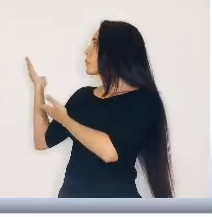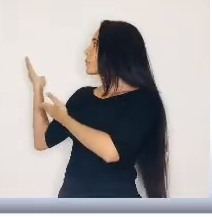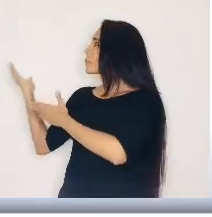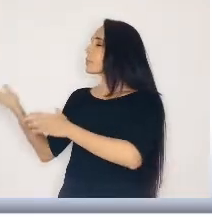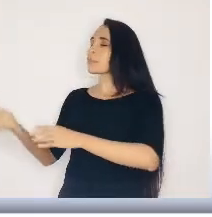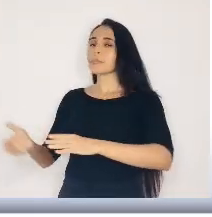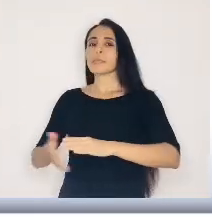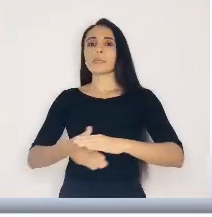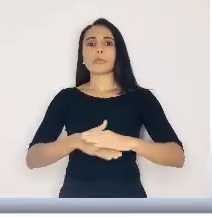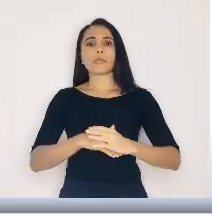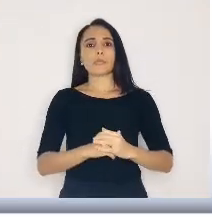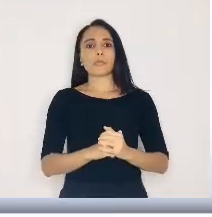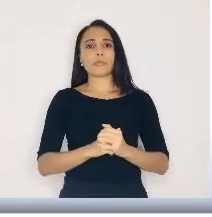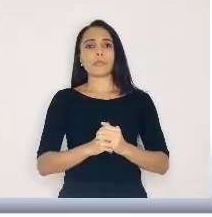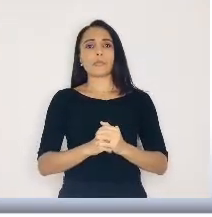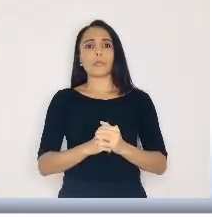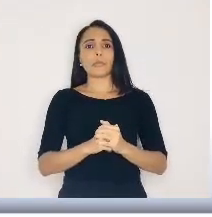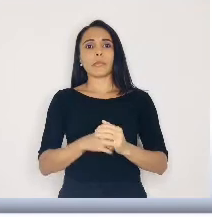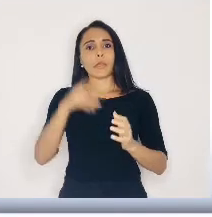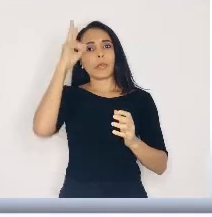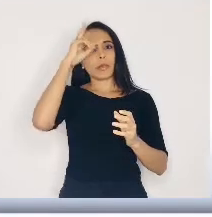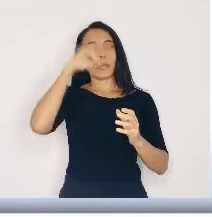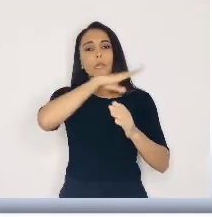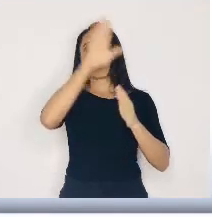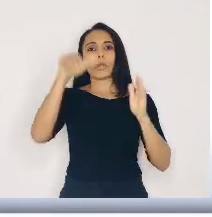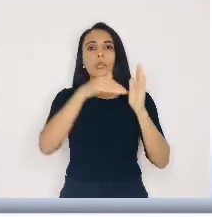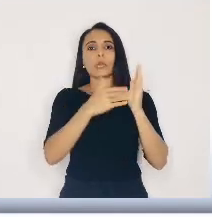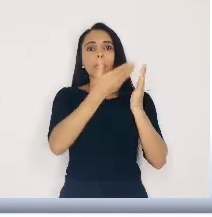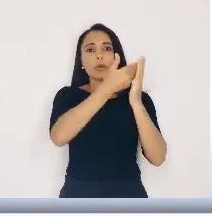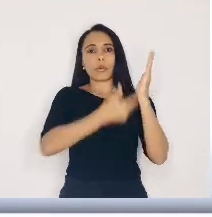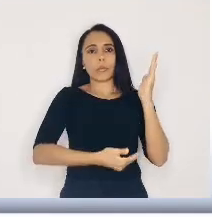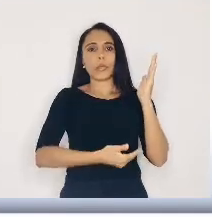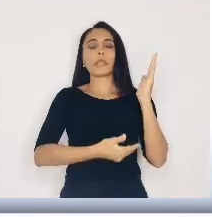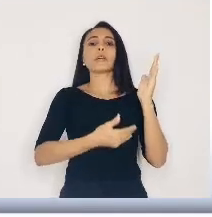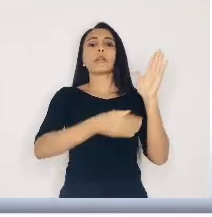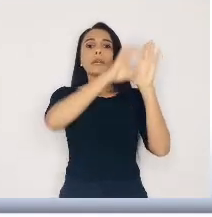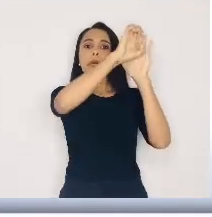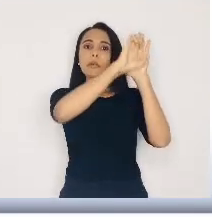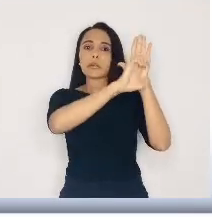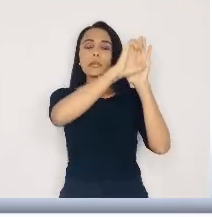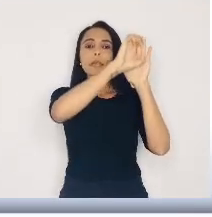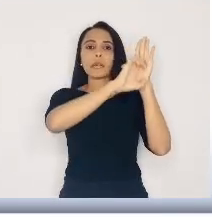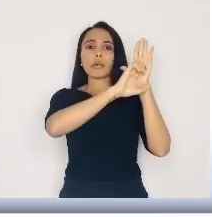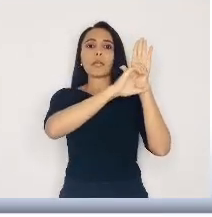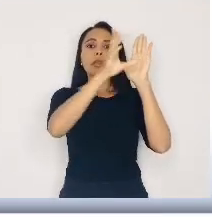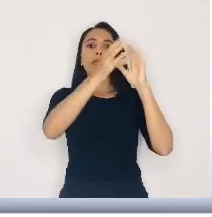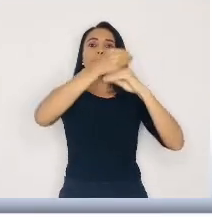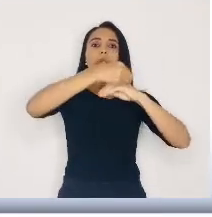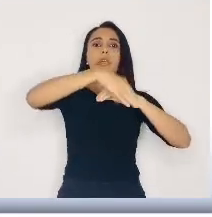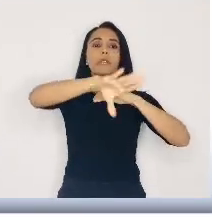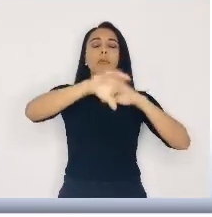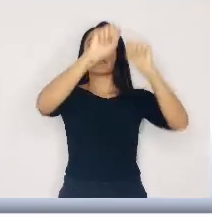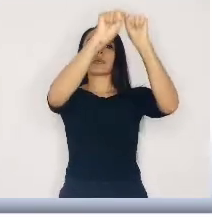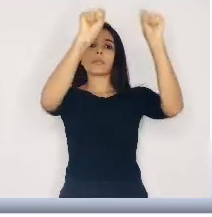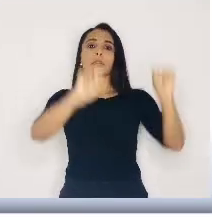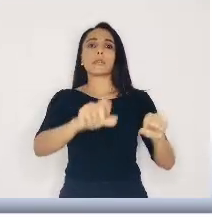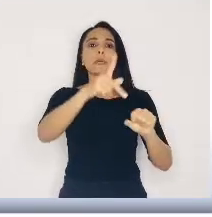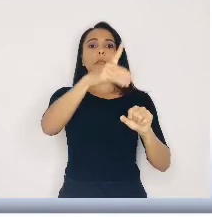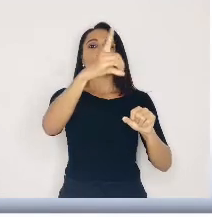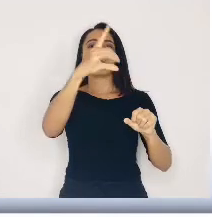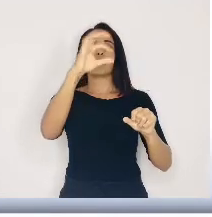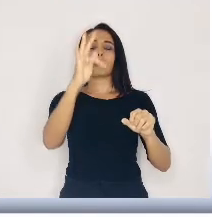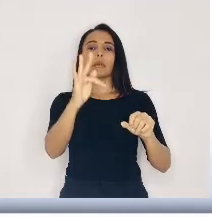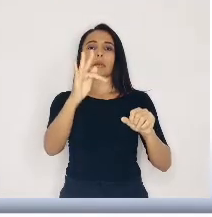Time Pernambuco. Lembrando que toda a documentação solicitada via digital deve ser enviada em formato PDF.